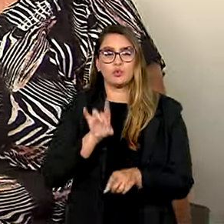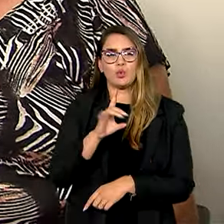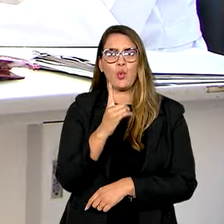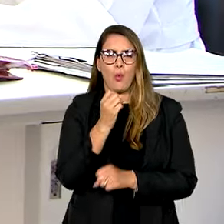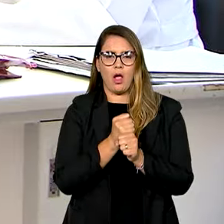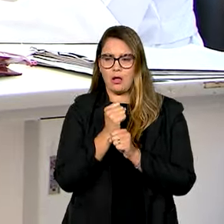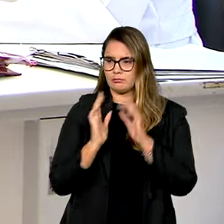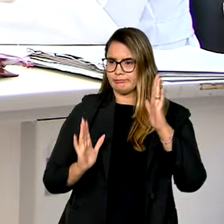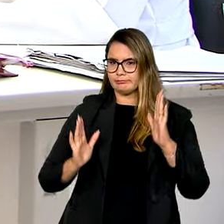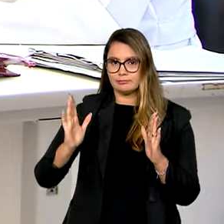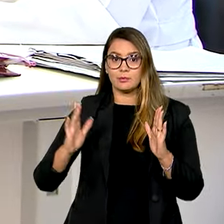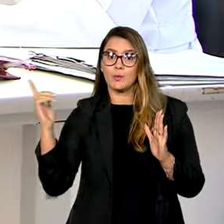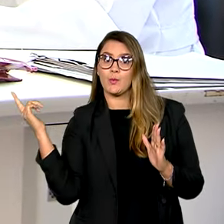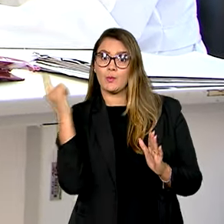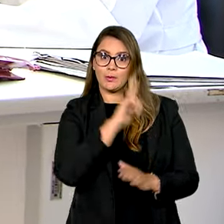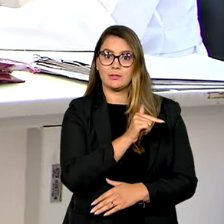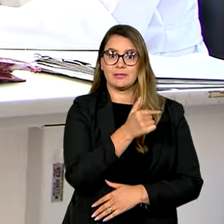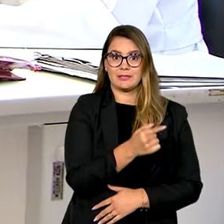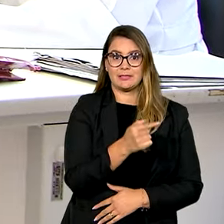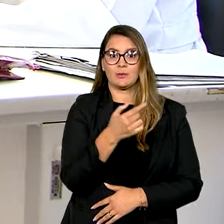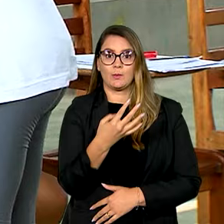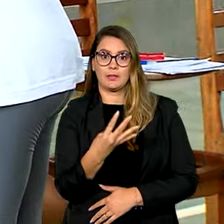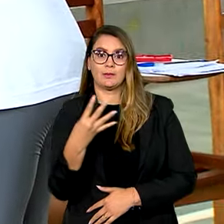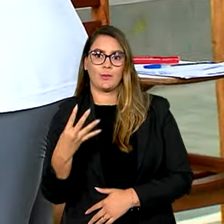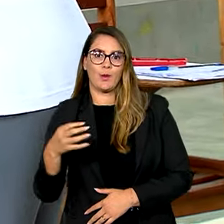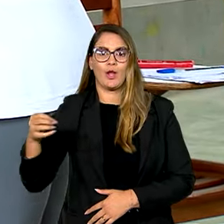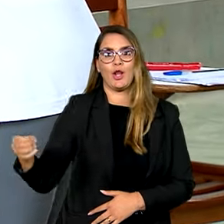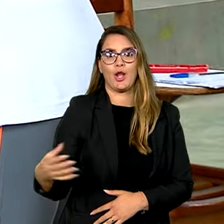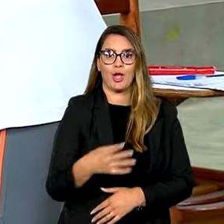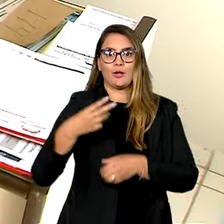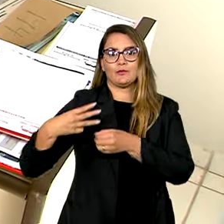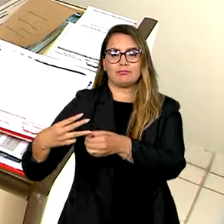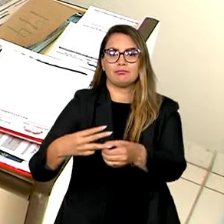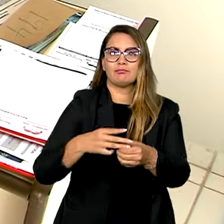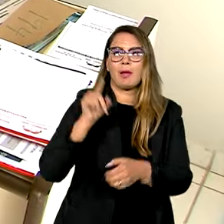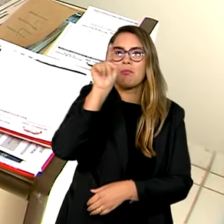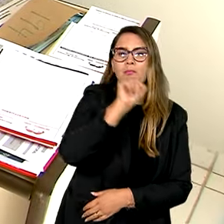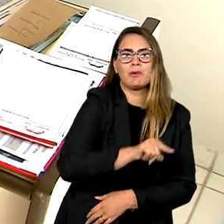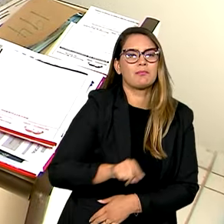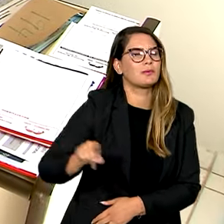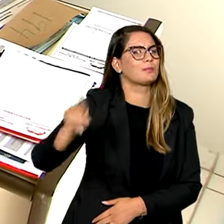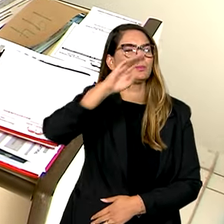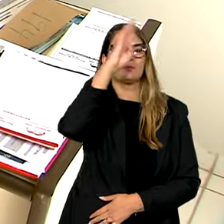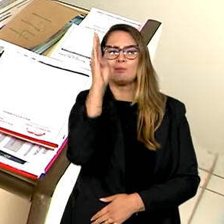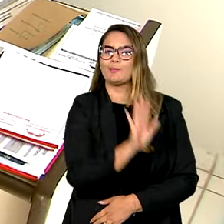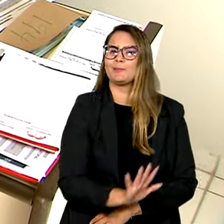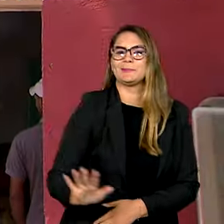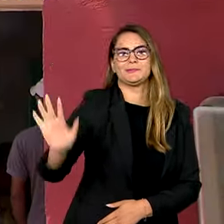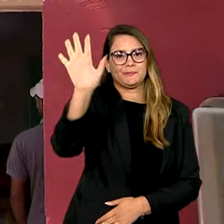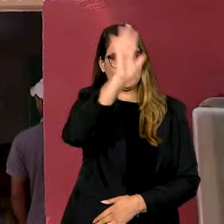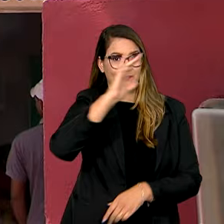um ano, o programa alcançou 744 novos municípios de todas as regiões brasileiras.